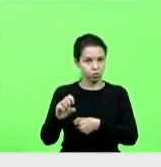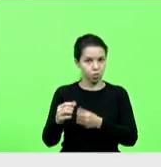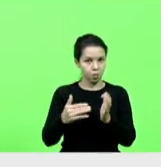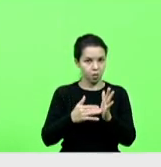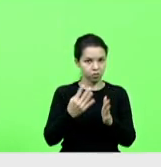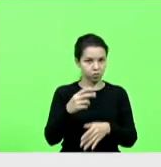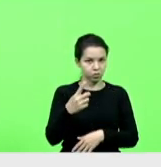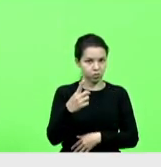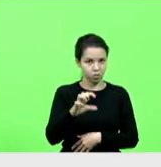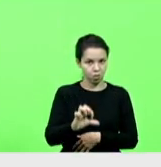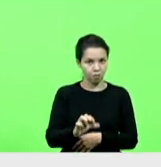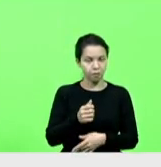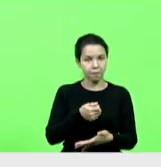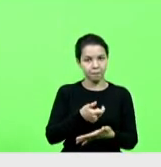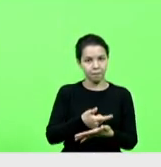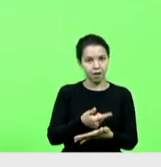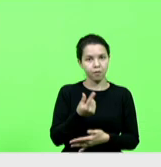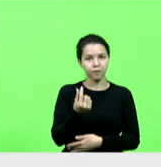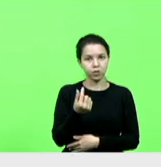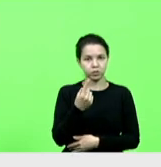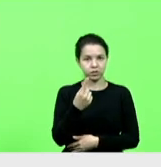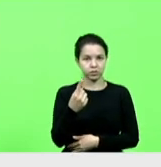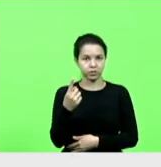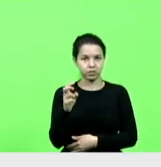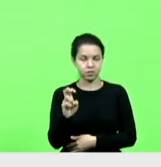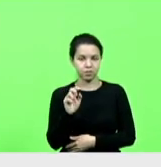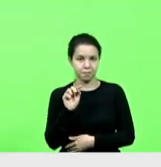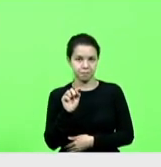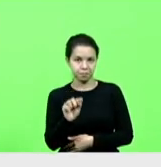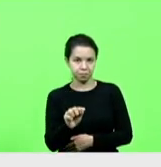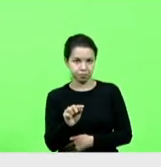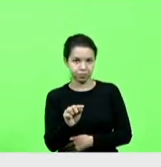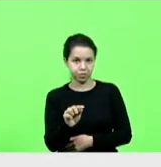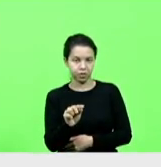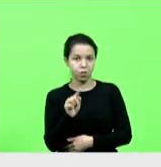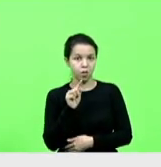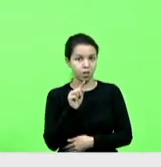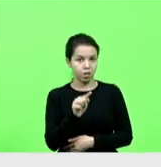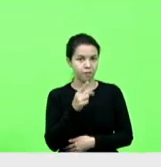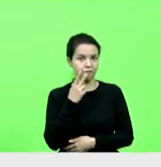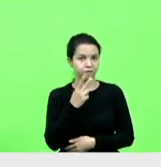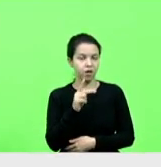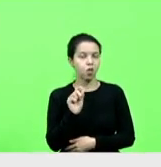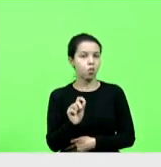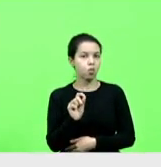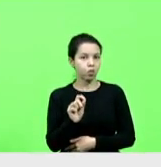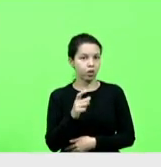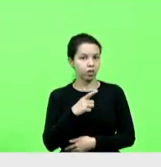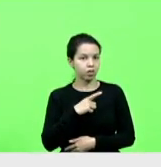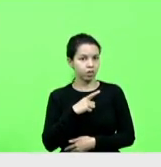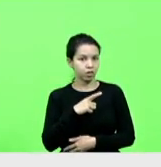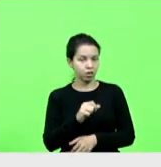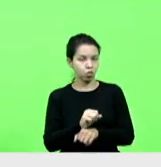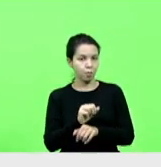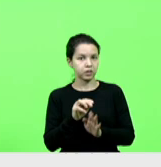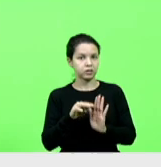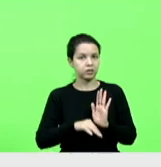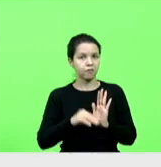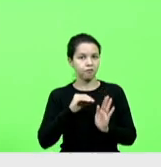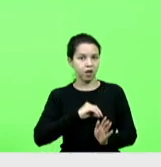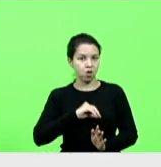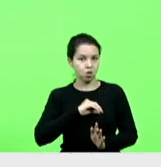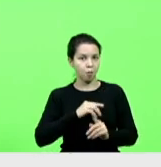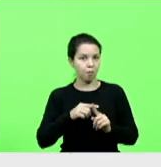pagos um valor de 115 mil, ali, diz que houve uma supressão de valores porque não